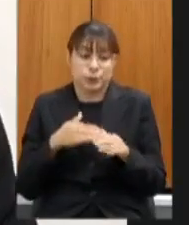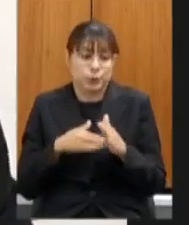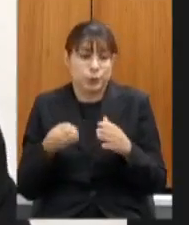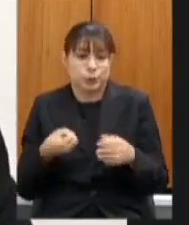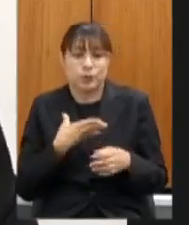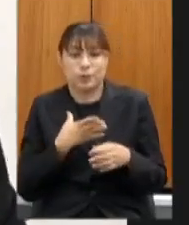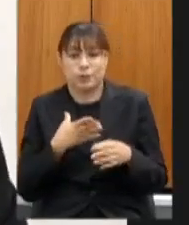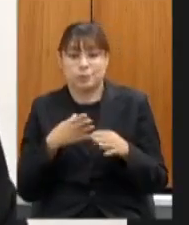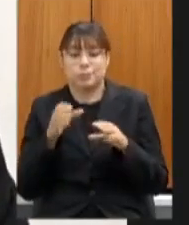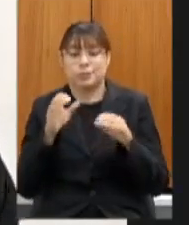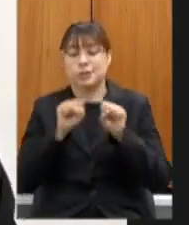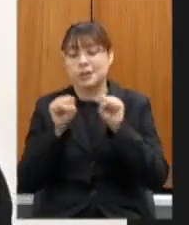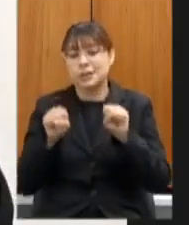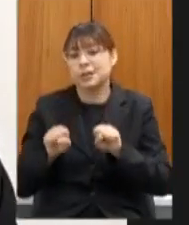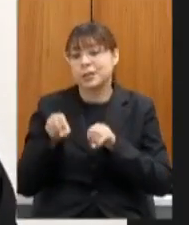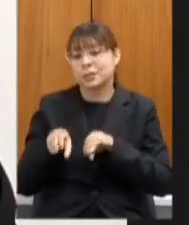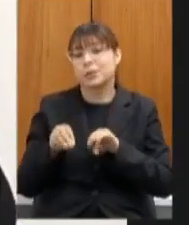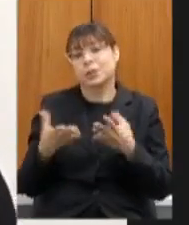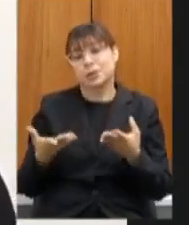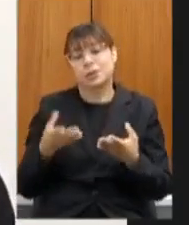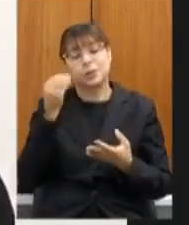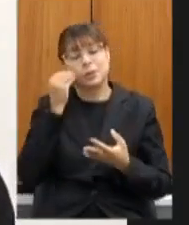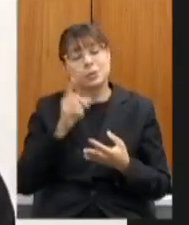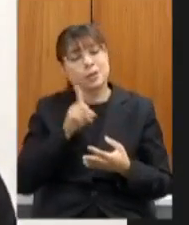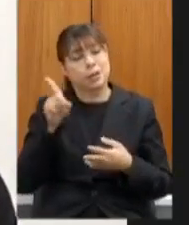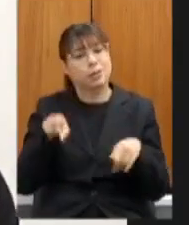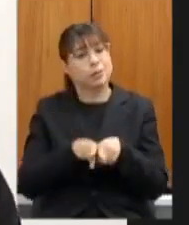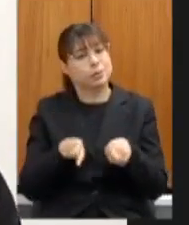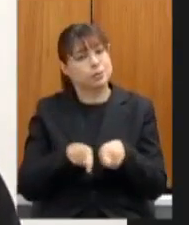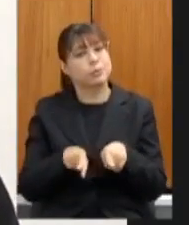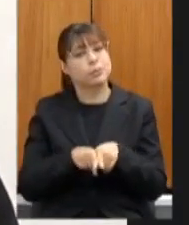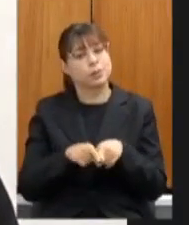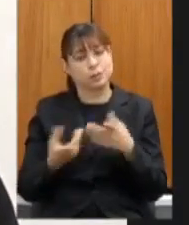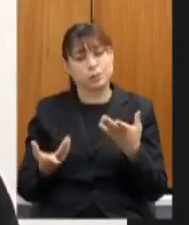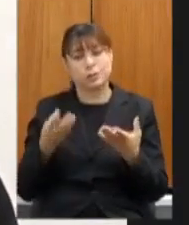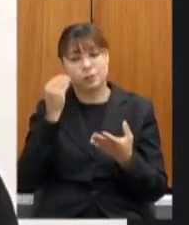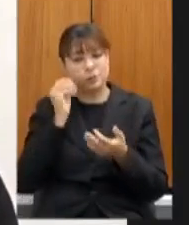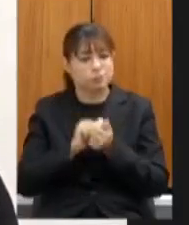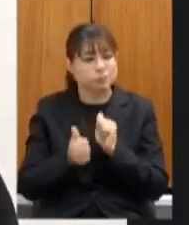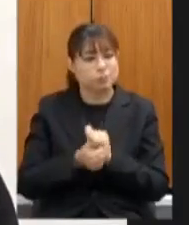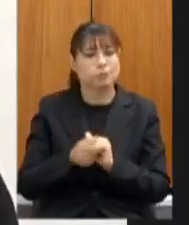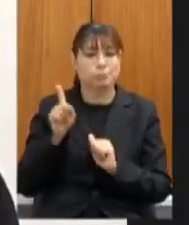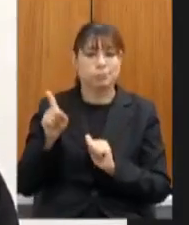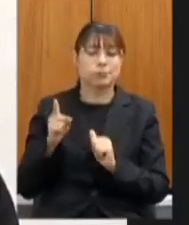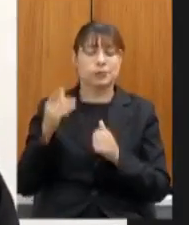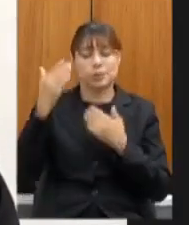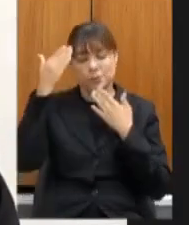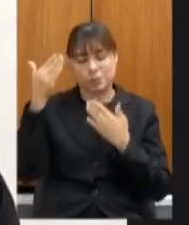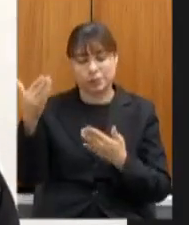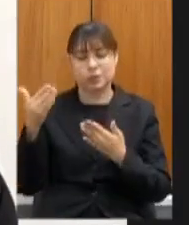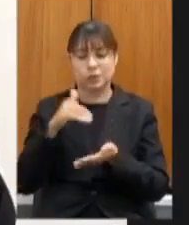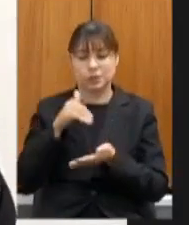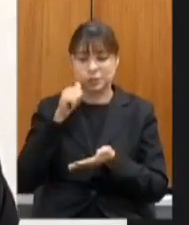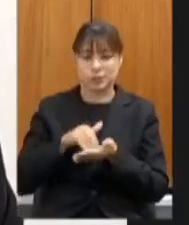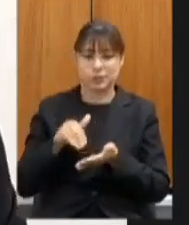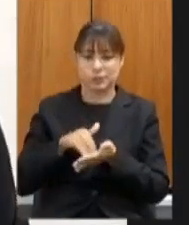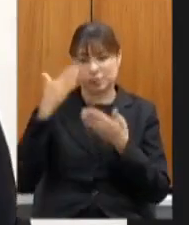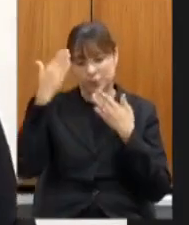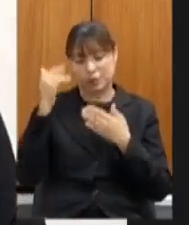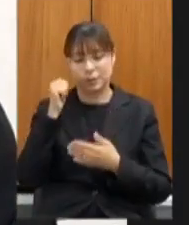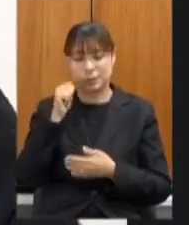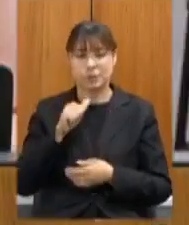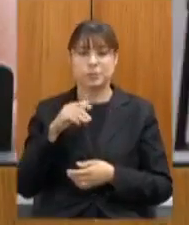reinventar nossa Fundação Pai Martins fico satisfeito presidente e mais uma vez muito obrigado secretária Júlio